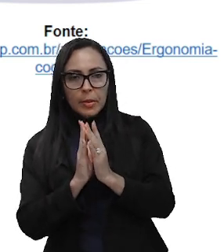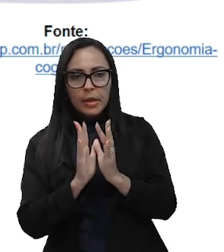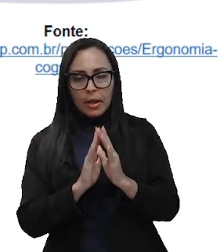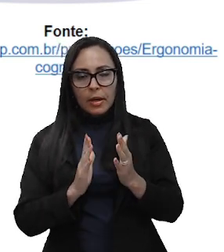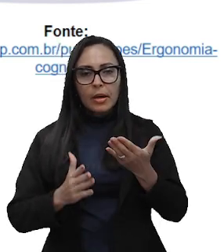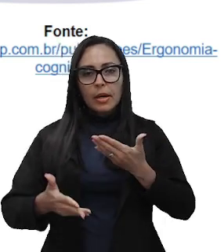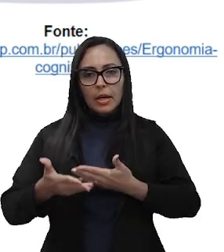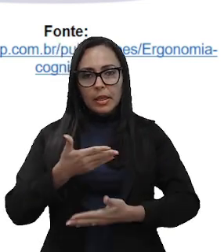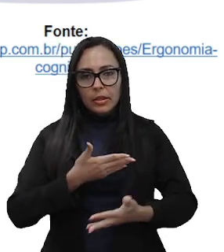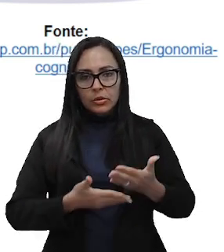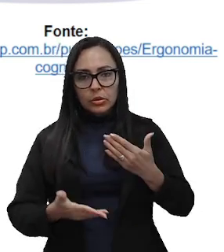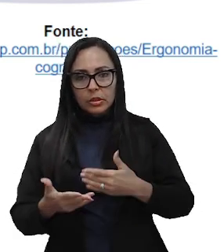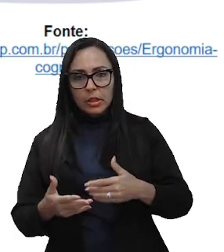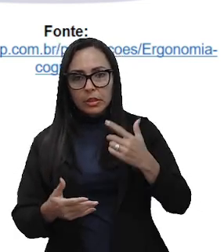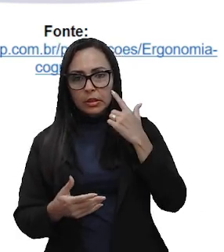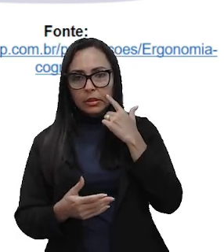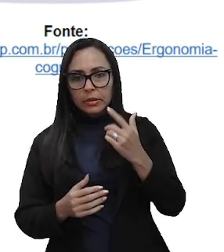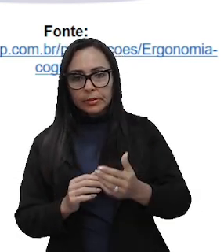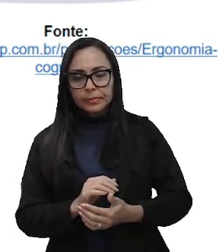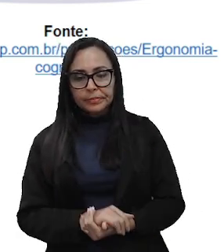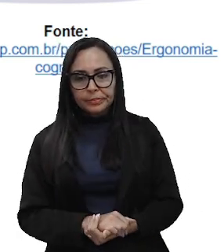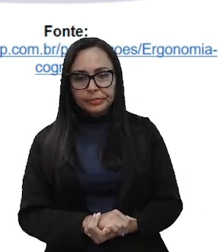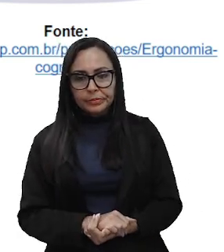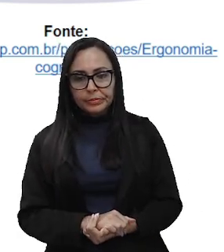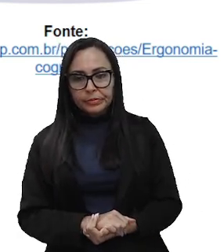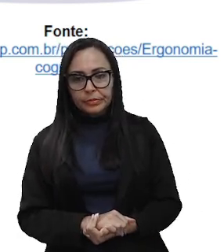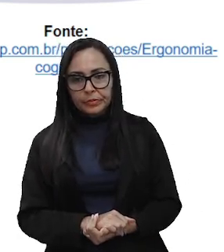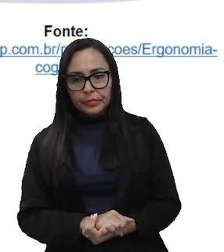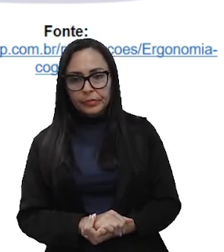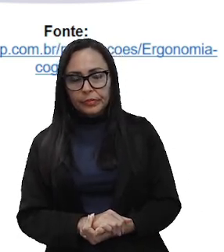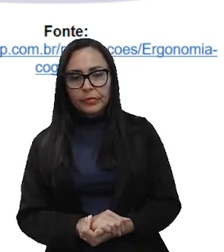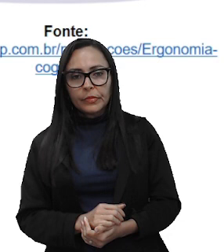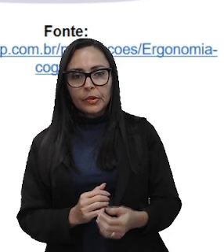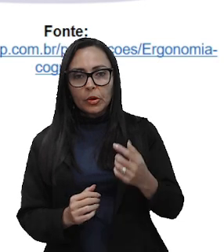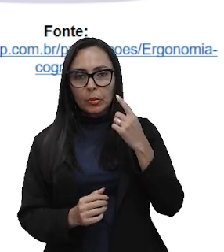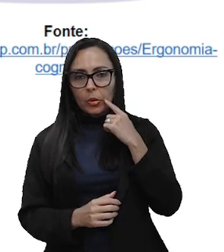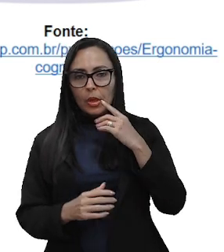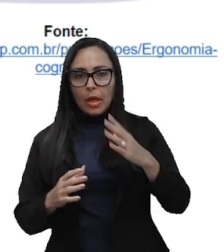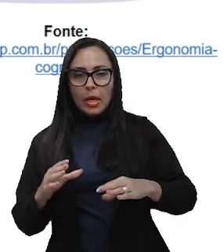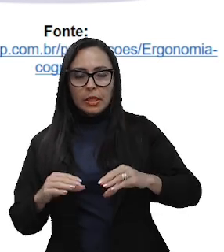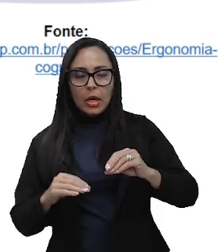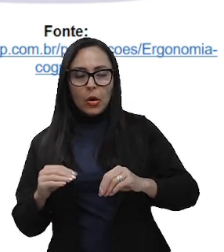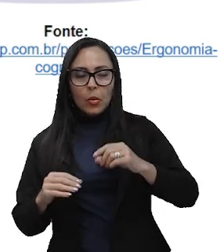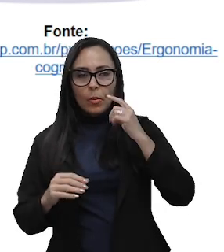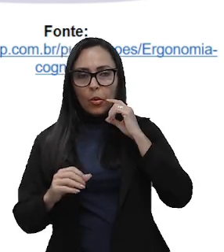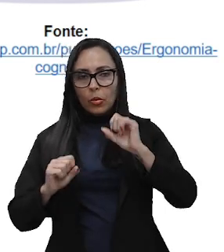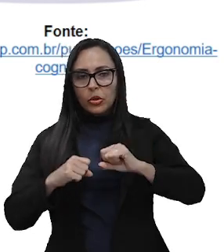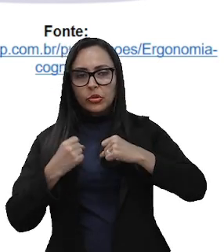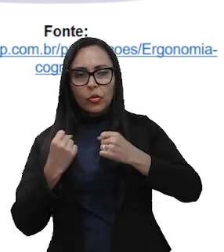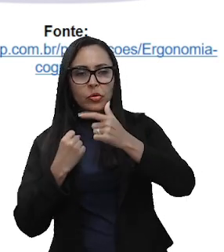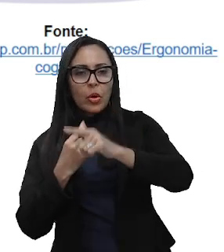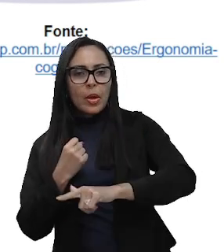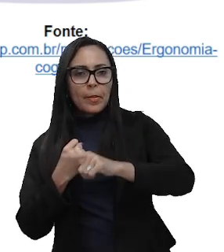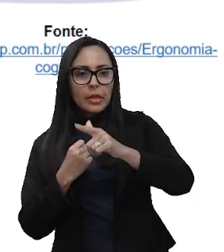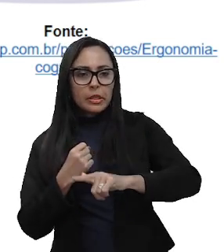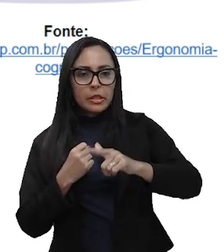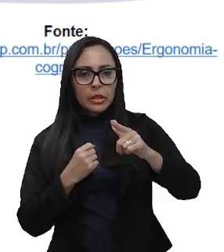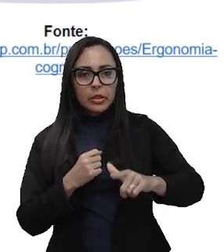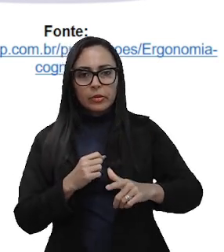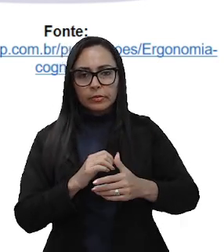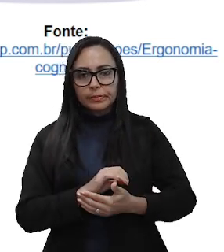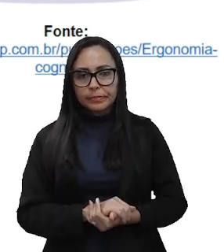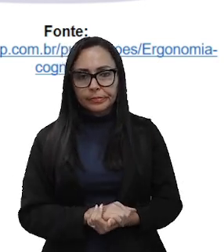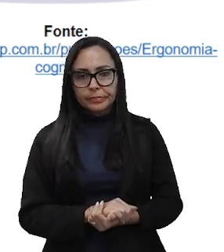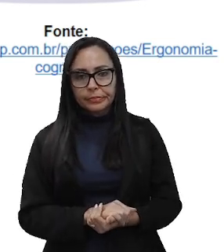às lesões musculasqueléticas, como a LER ou lesão por esforço repetitivo e a DORT ou